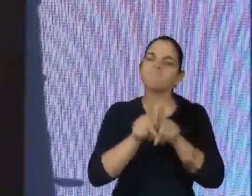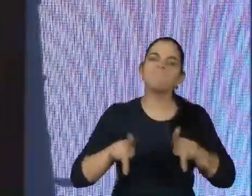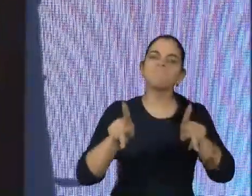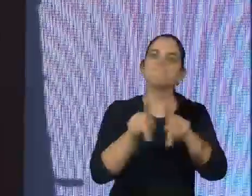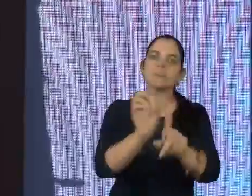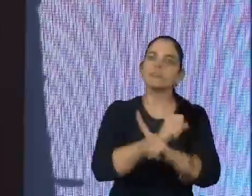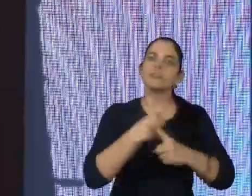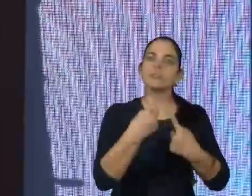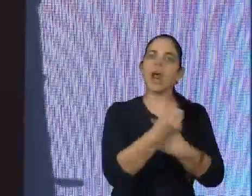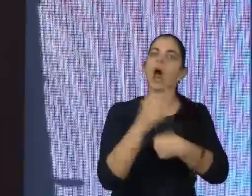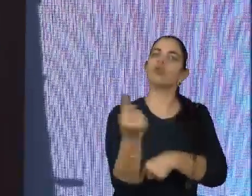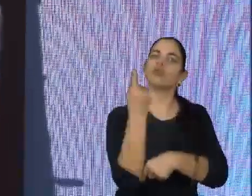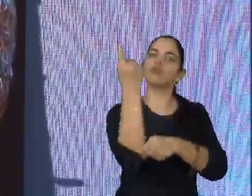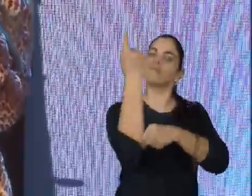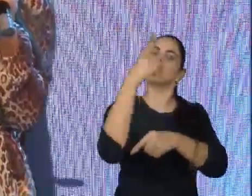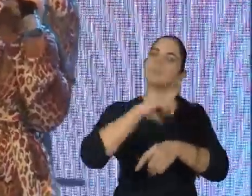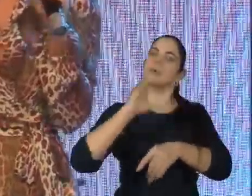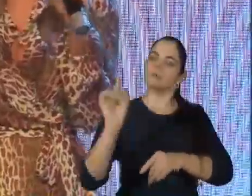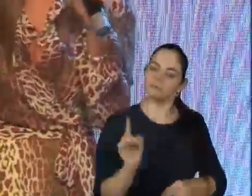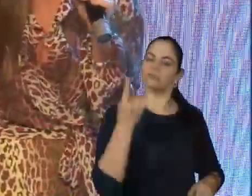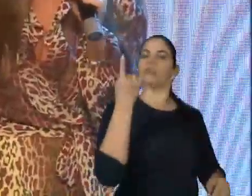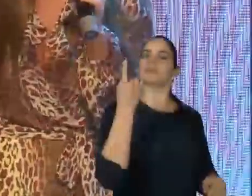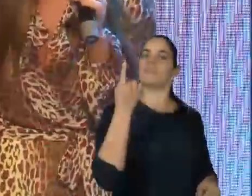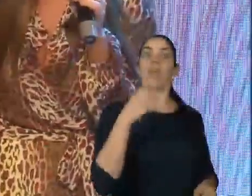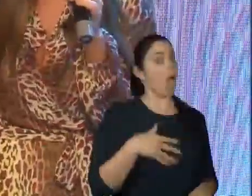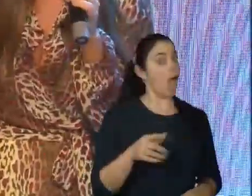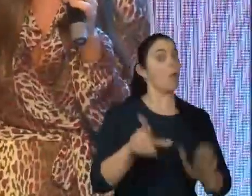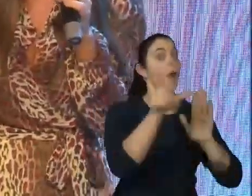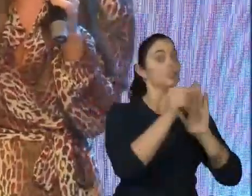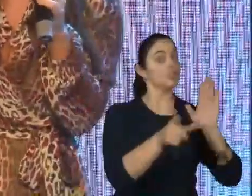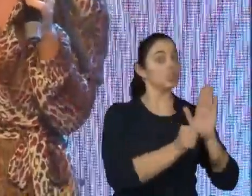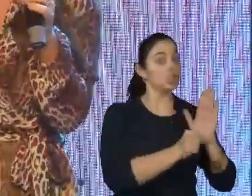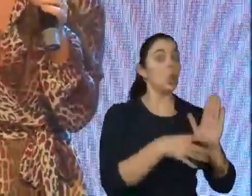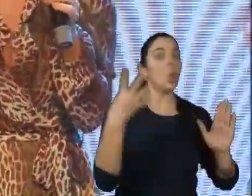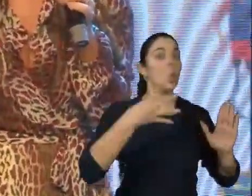autonomia e independência. Isso está no nosso artigo 4º da Convenção.